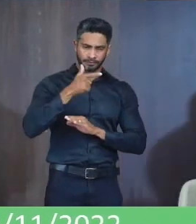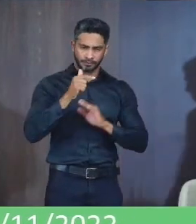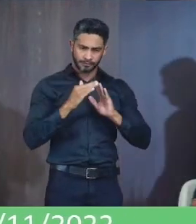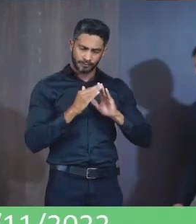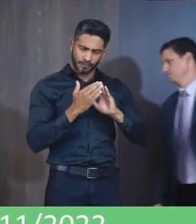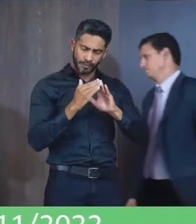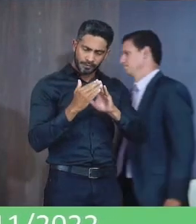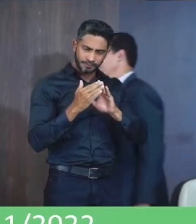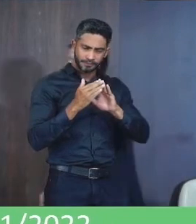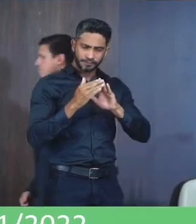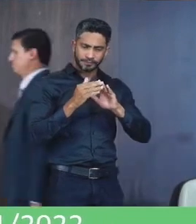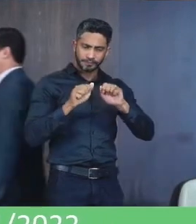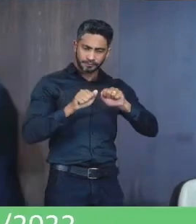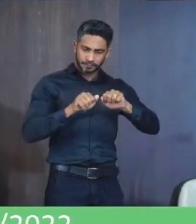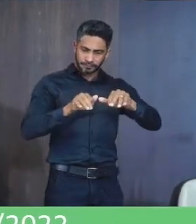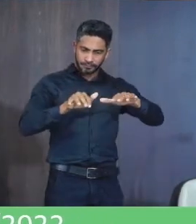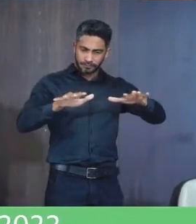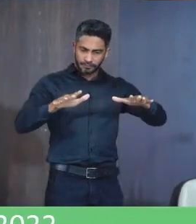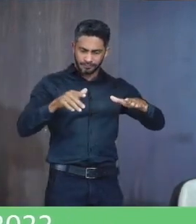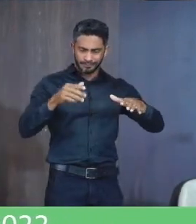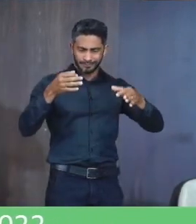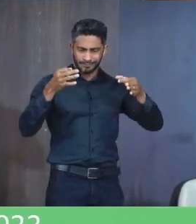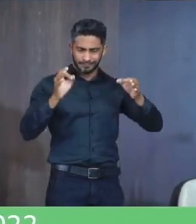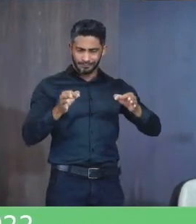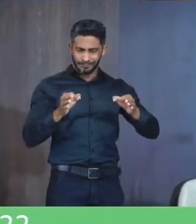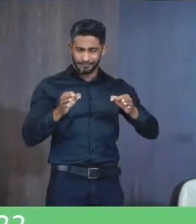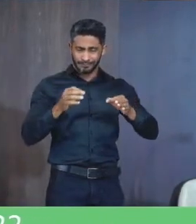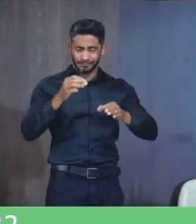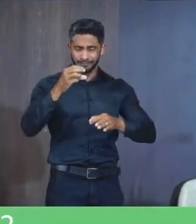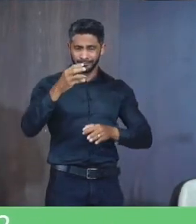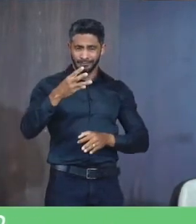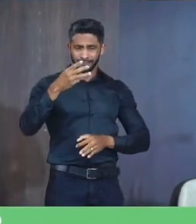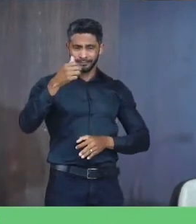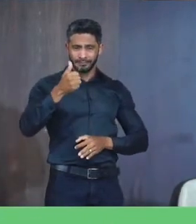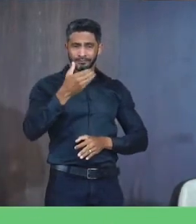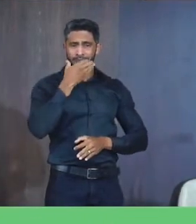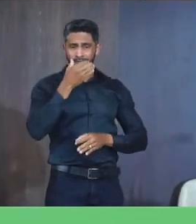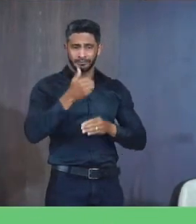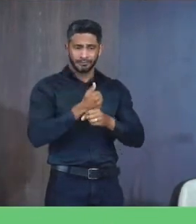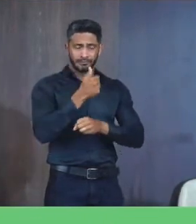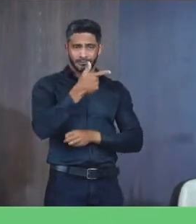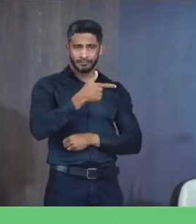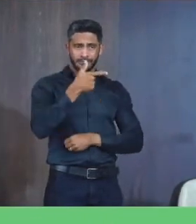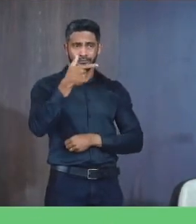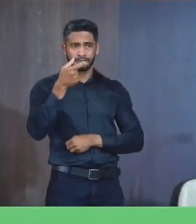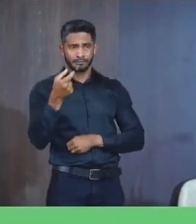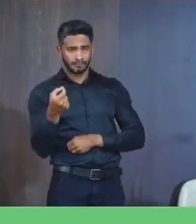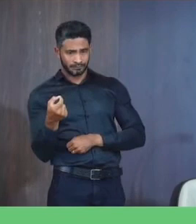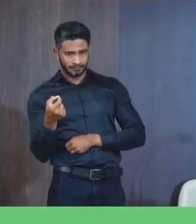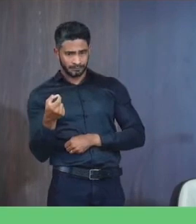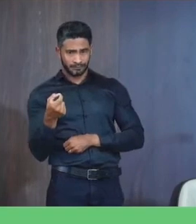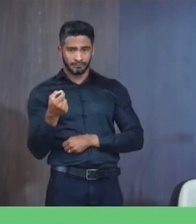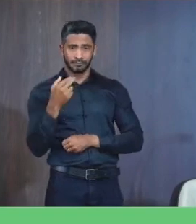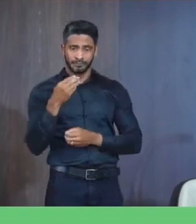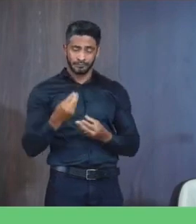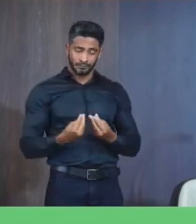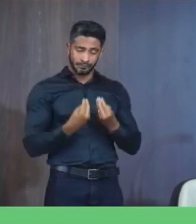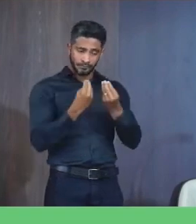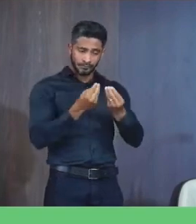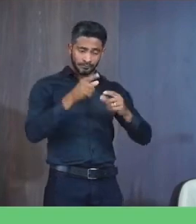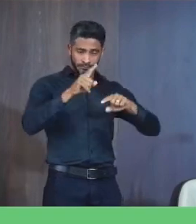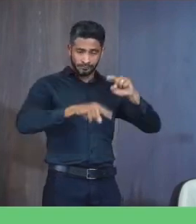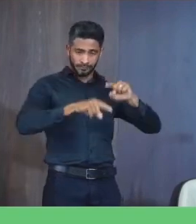estiver Implantada Em 31 Até 31 Dezembro De 2020 A entrega Dos objetos